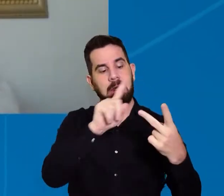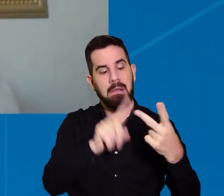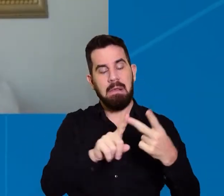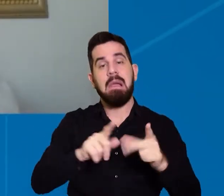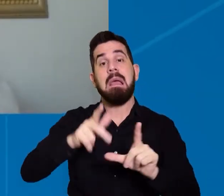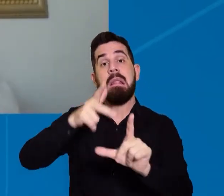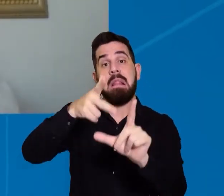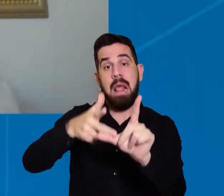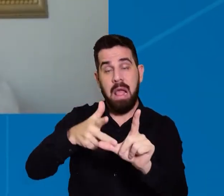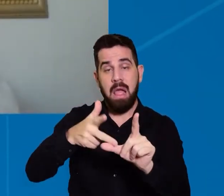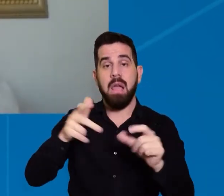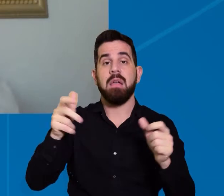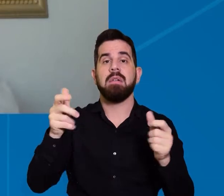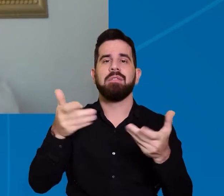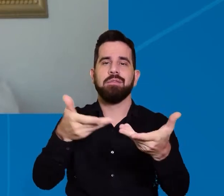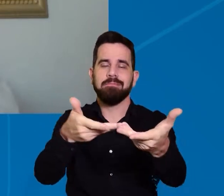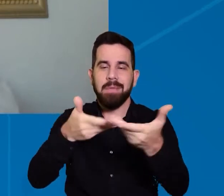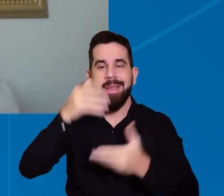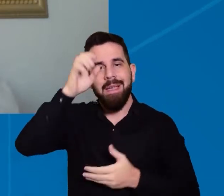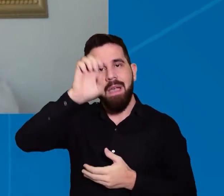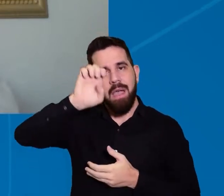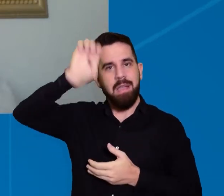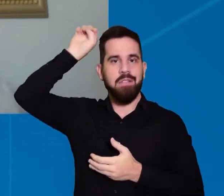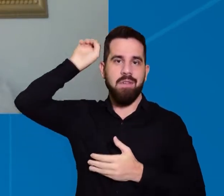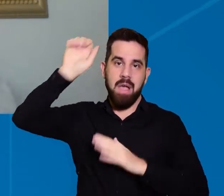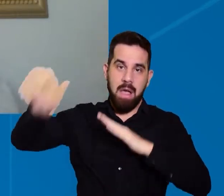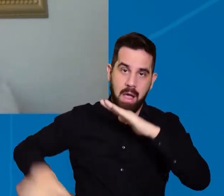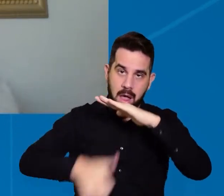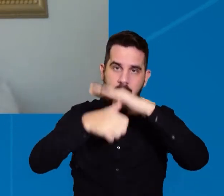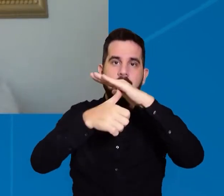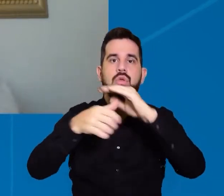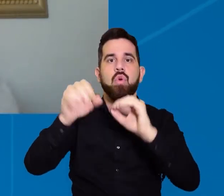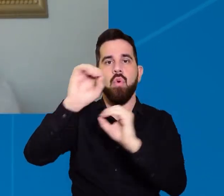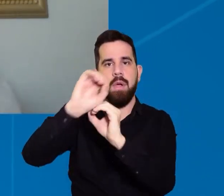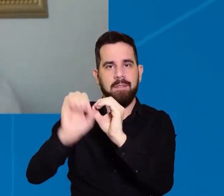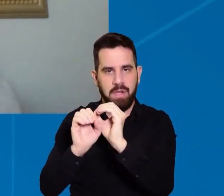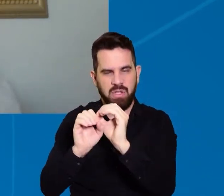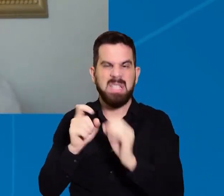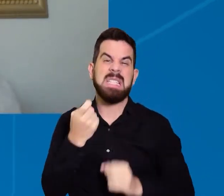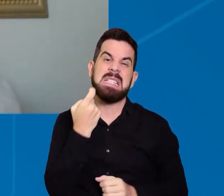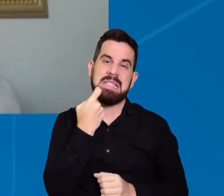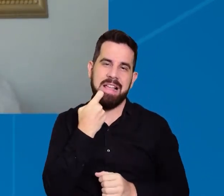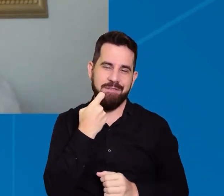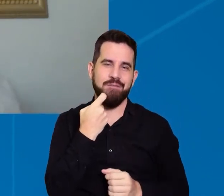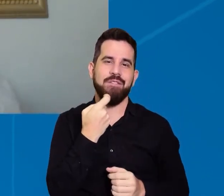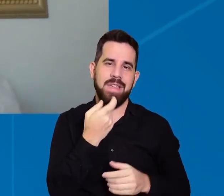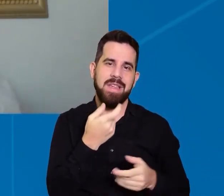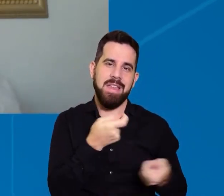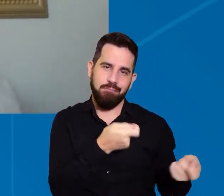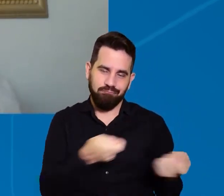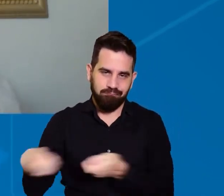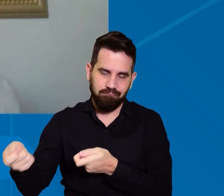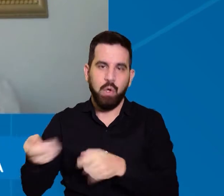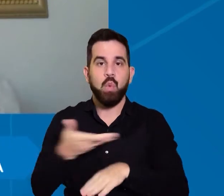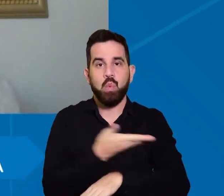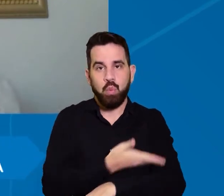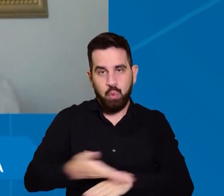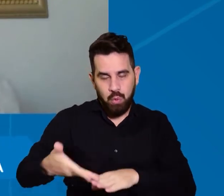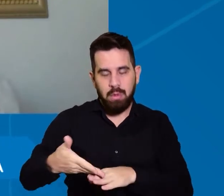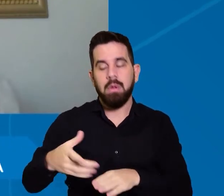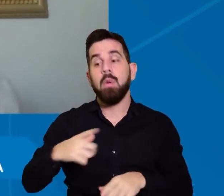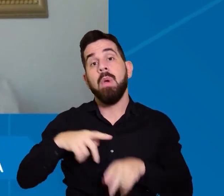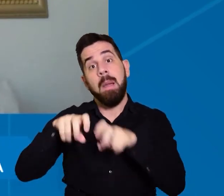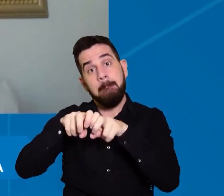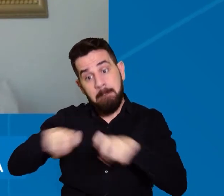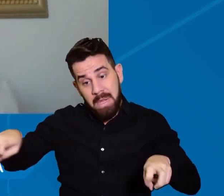professor Edivar, aquelas lives, geralmente, que ele faz nas sextas-feiras. Nós teremos uma mesa sobre os direitos da pessoa com